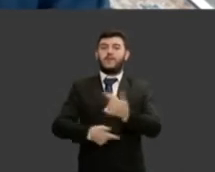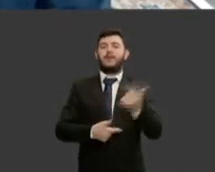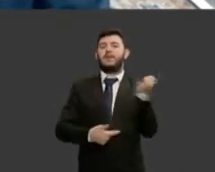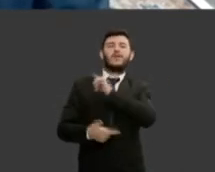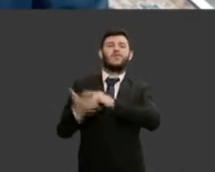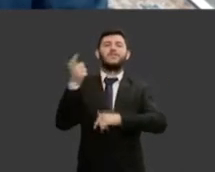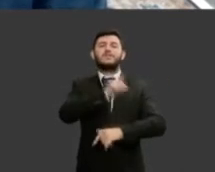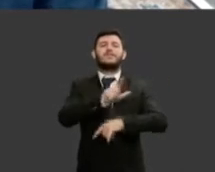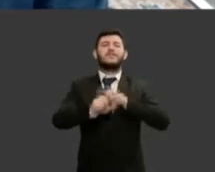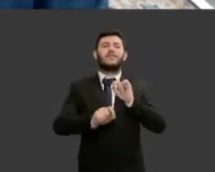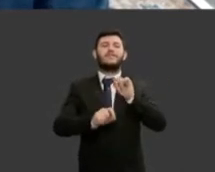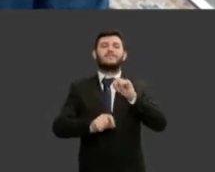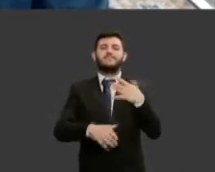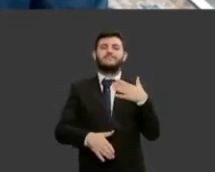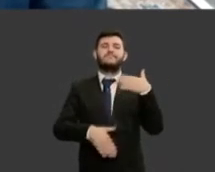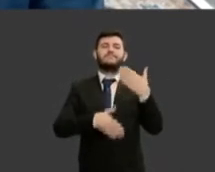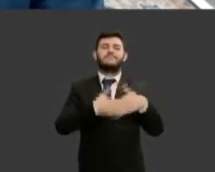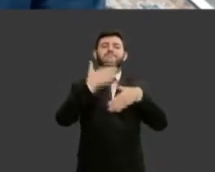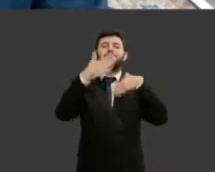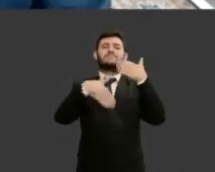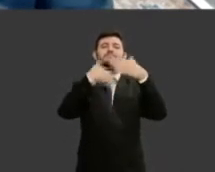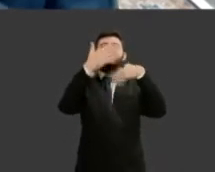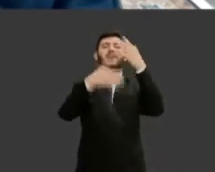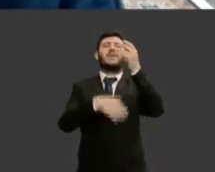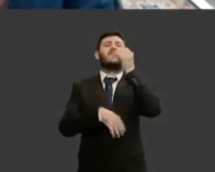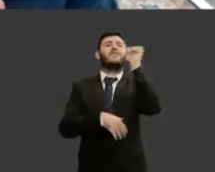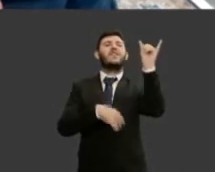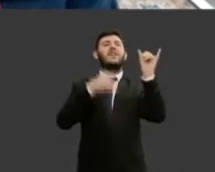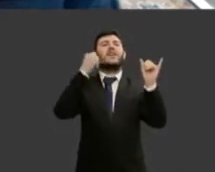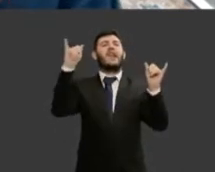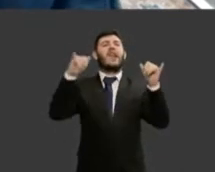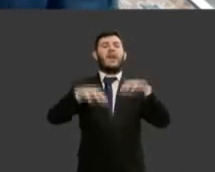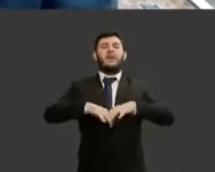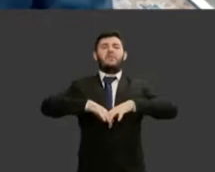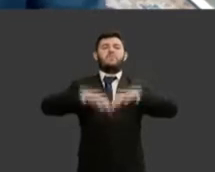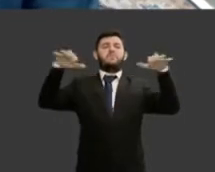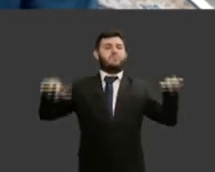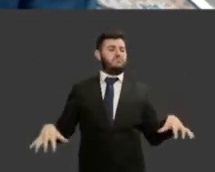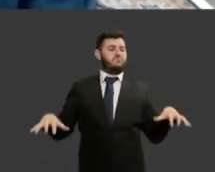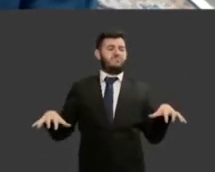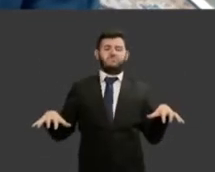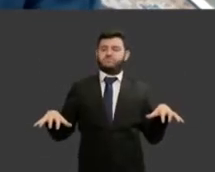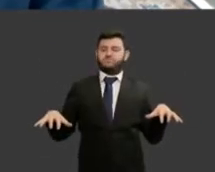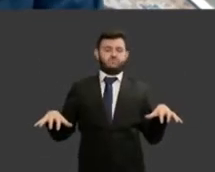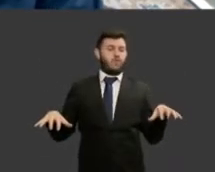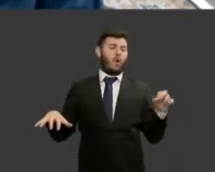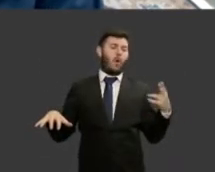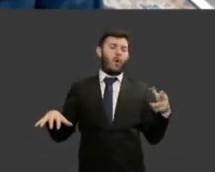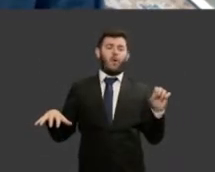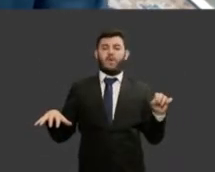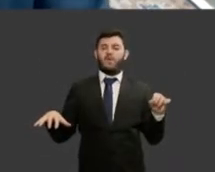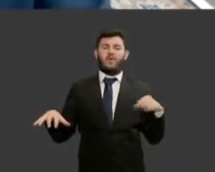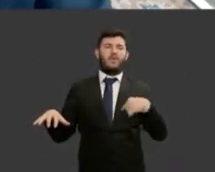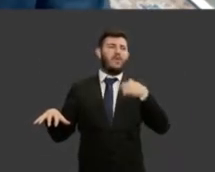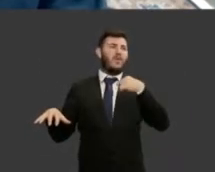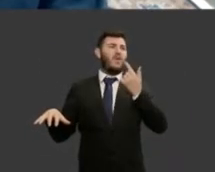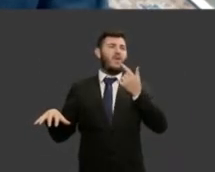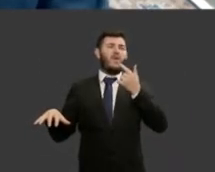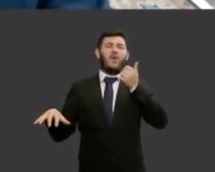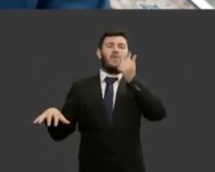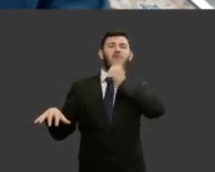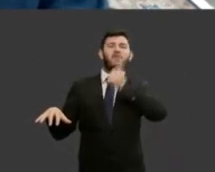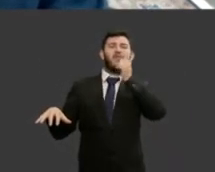mais para que não haja separação ou desequilíbrio entre homens e mulheres, porque